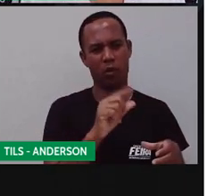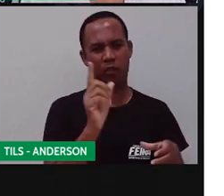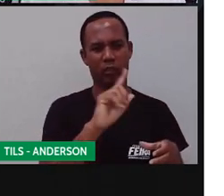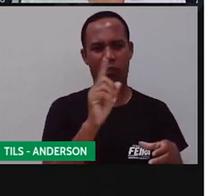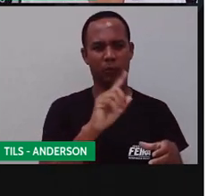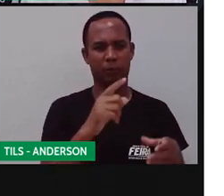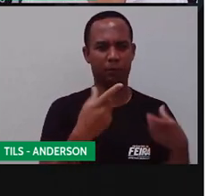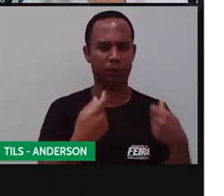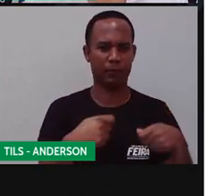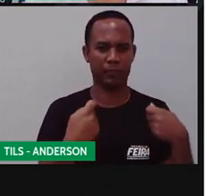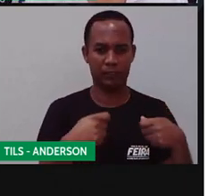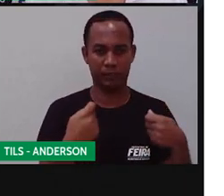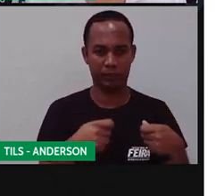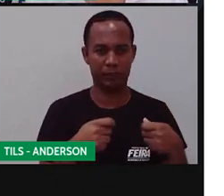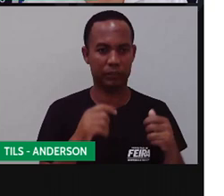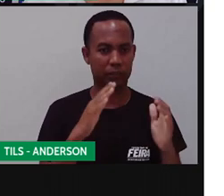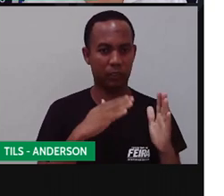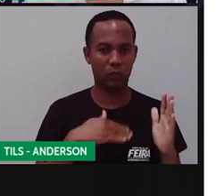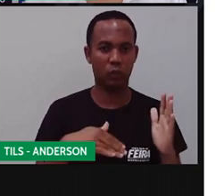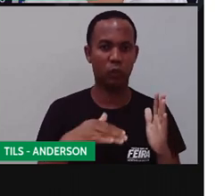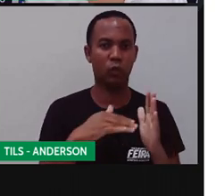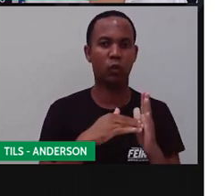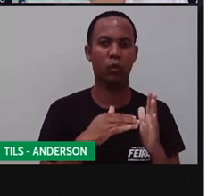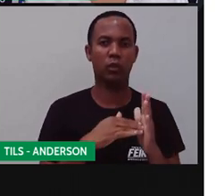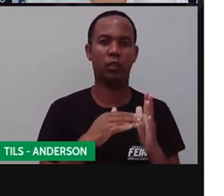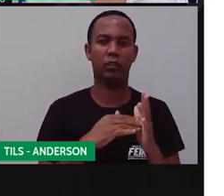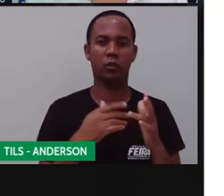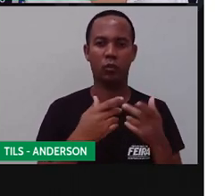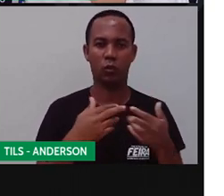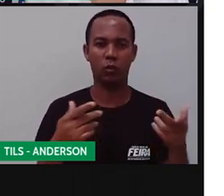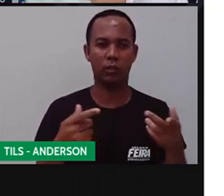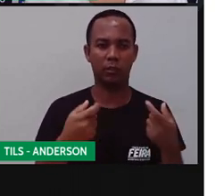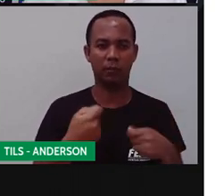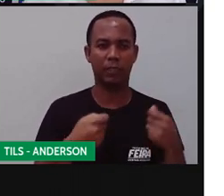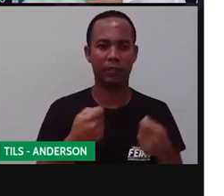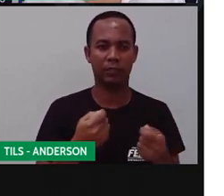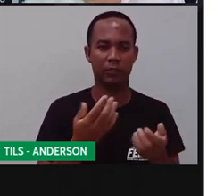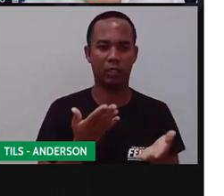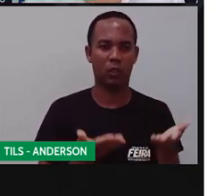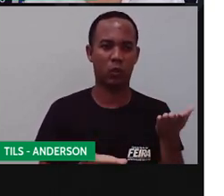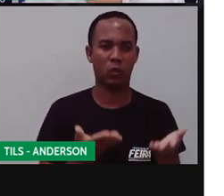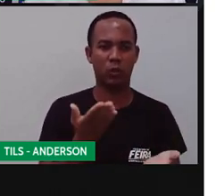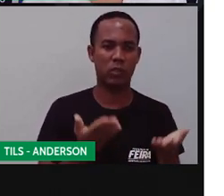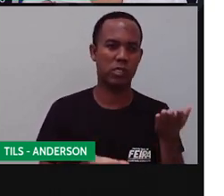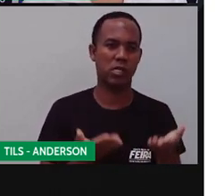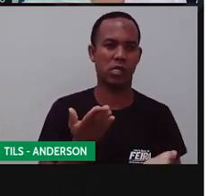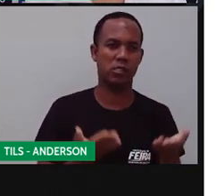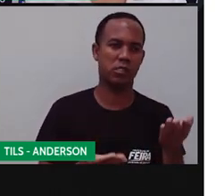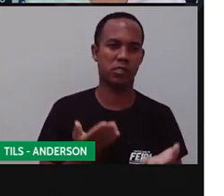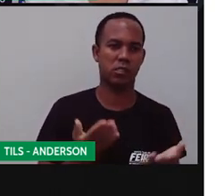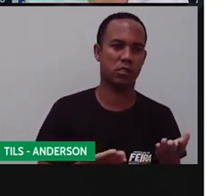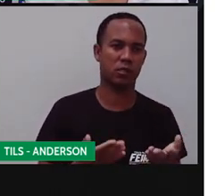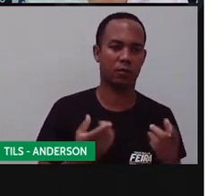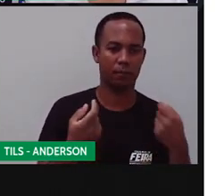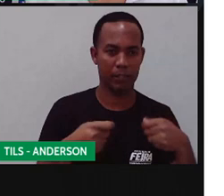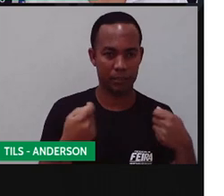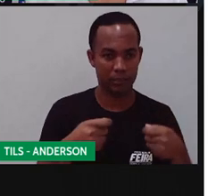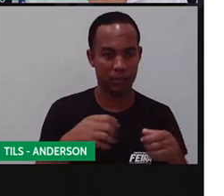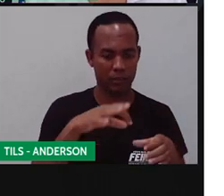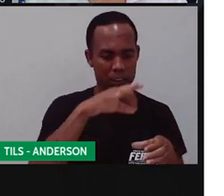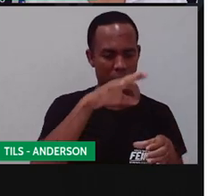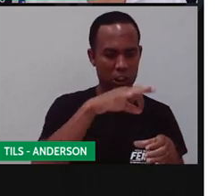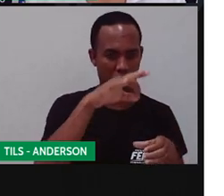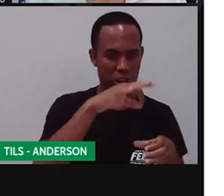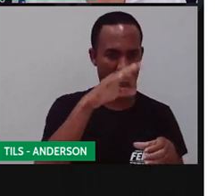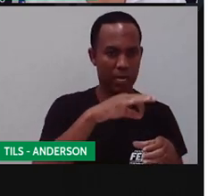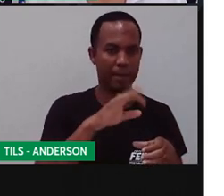O chá, assim como todas as receitas culinárias, ela precisa de uma dosagem. Então, o chá, ele também pode te fazer mal